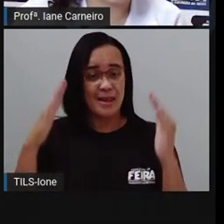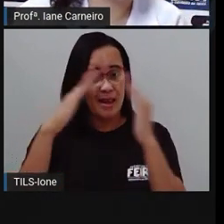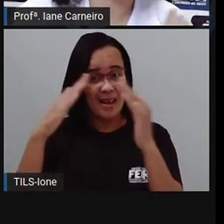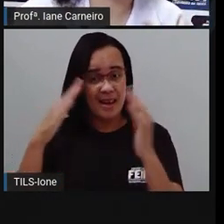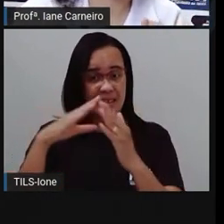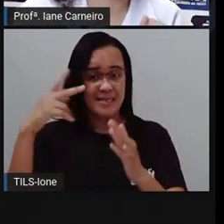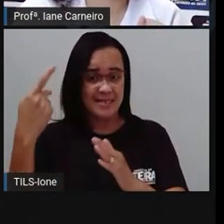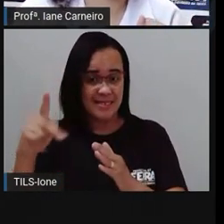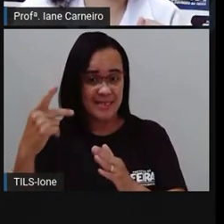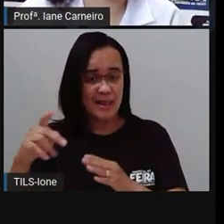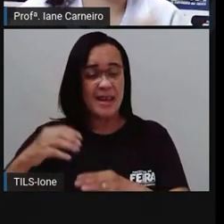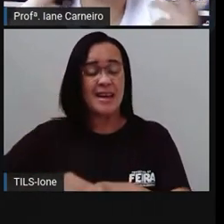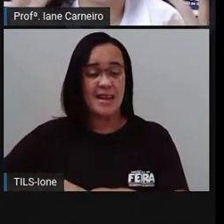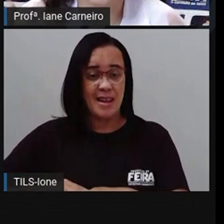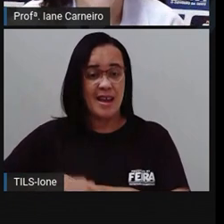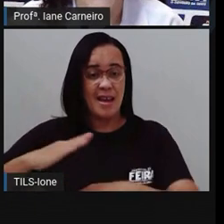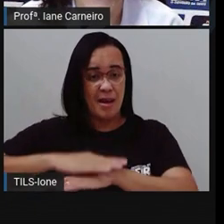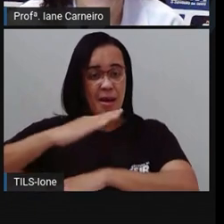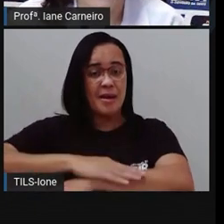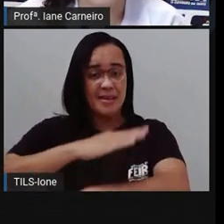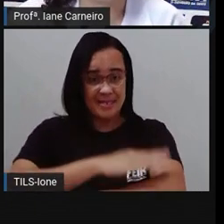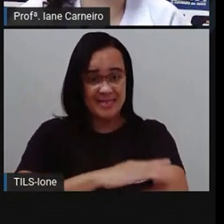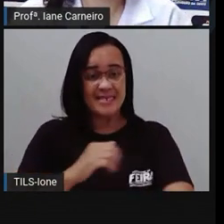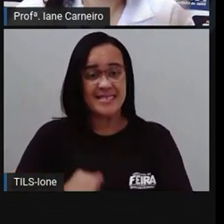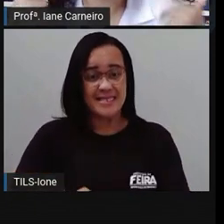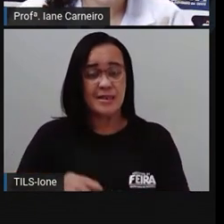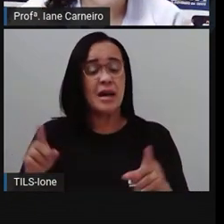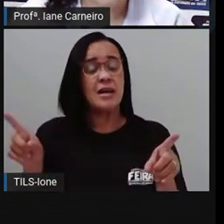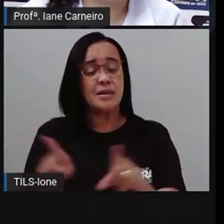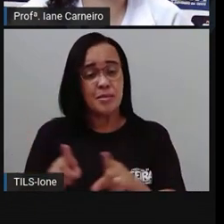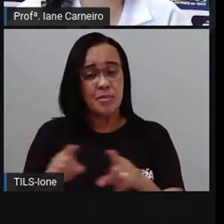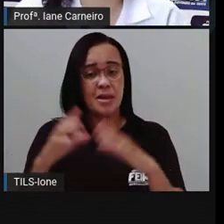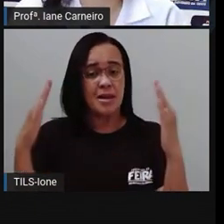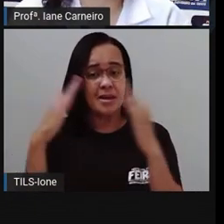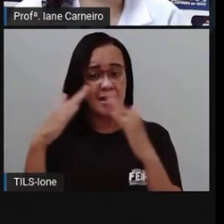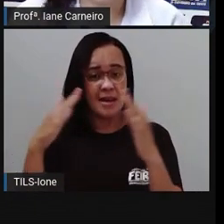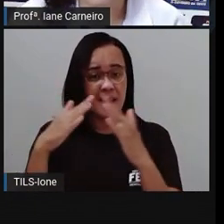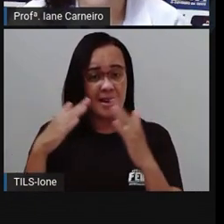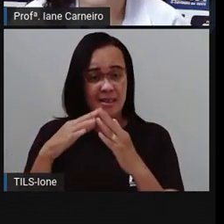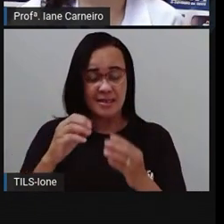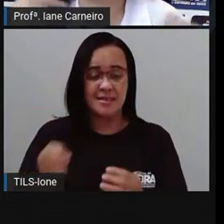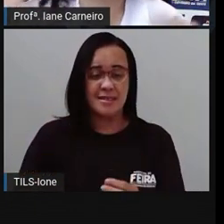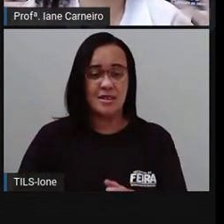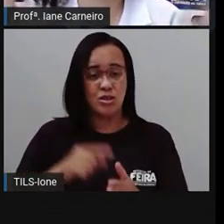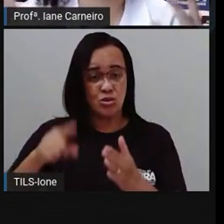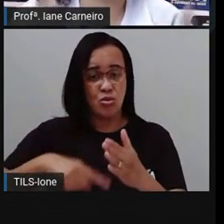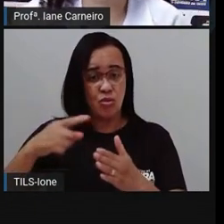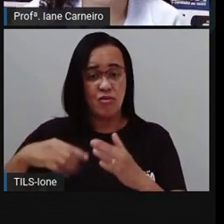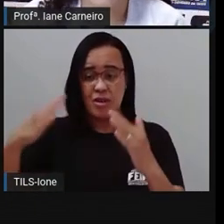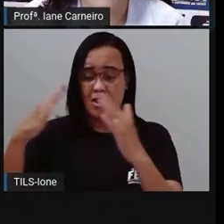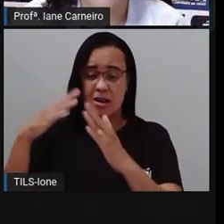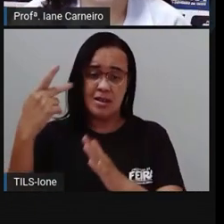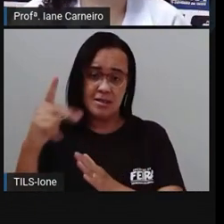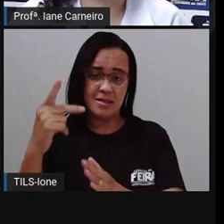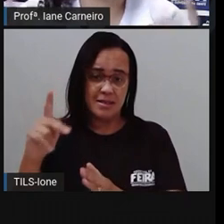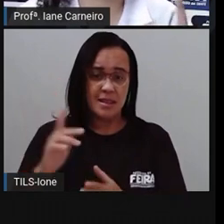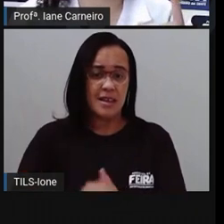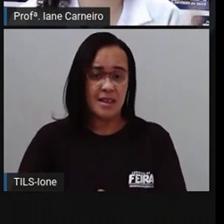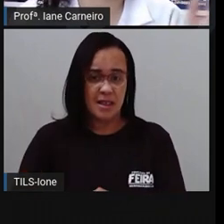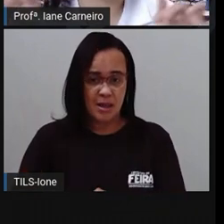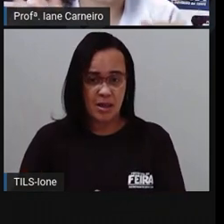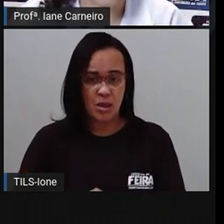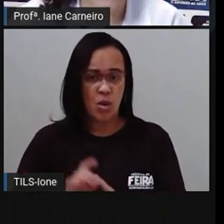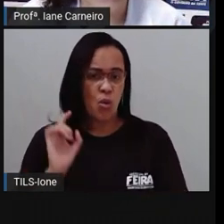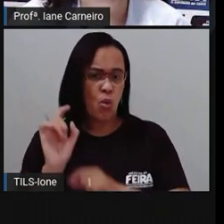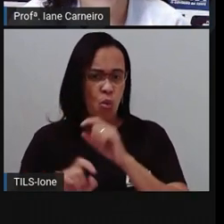novelo, o mora nela é o coelho. E você buscou outras rimas? Pensou em outras rimas? Se você